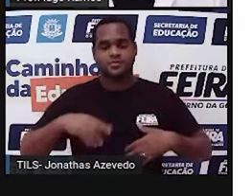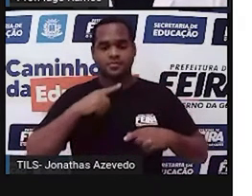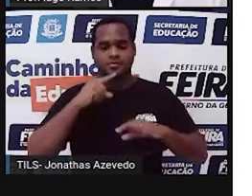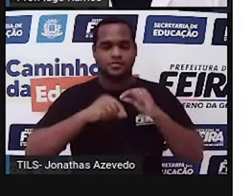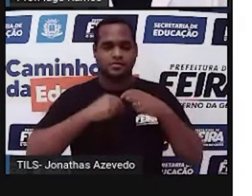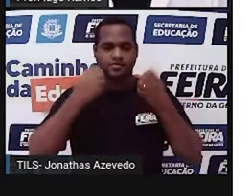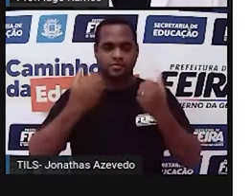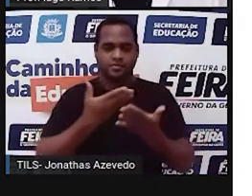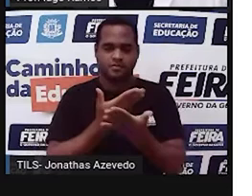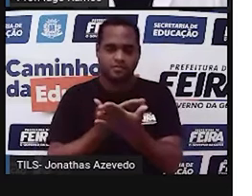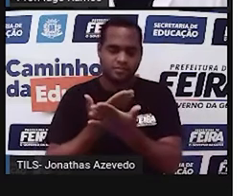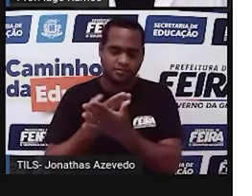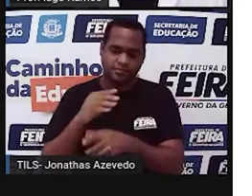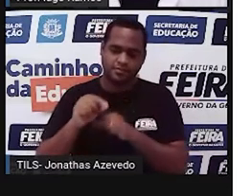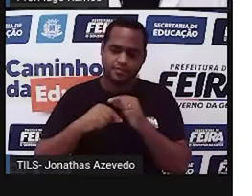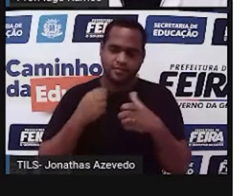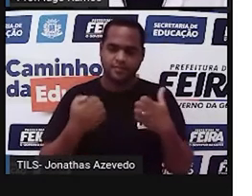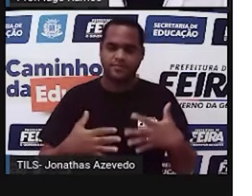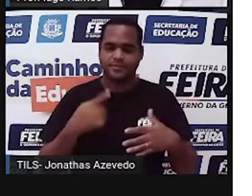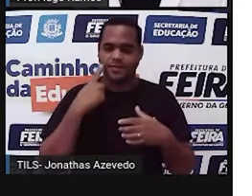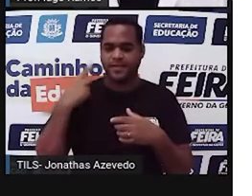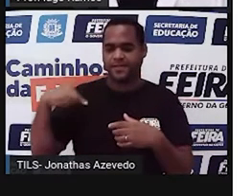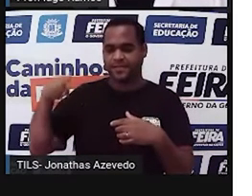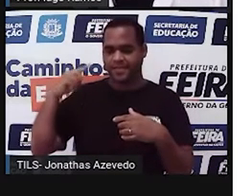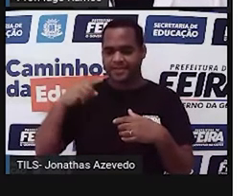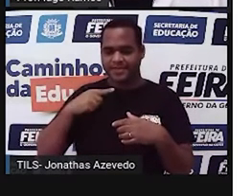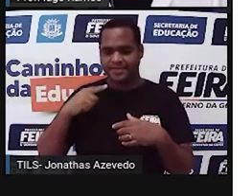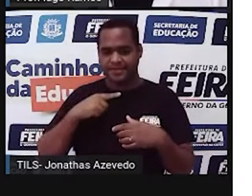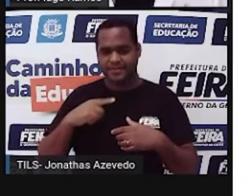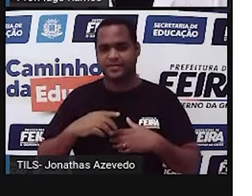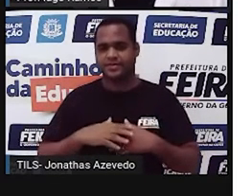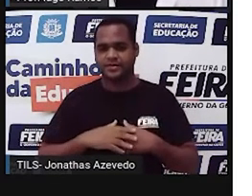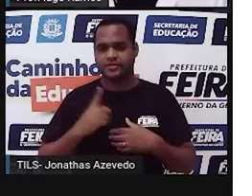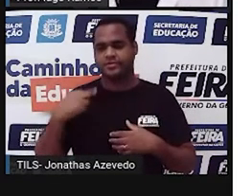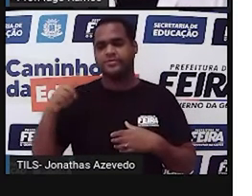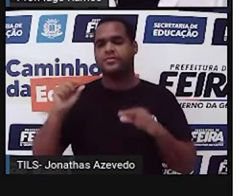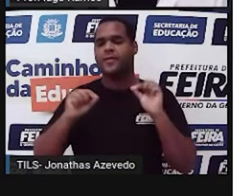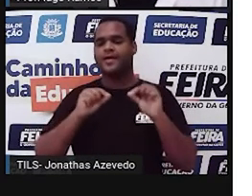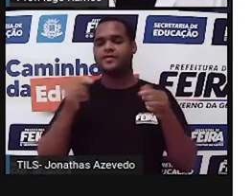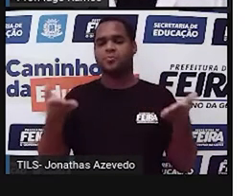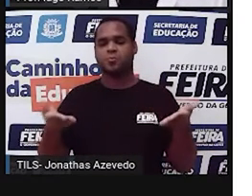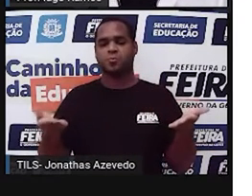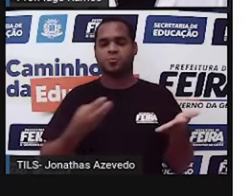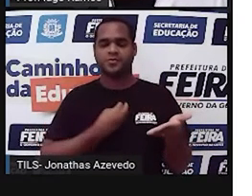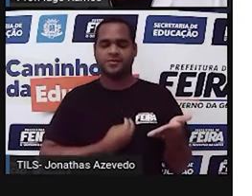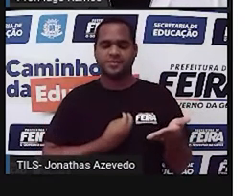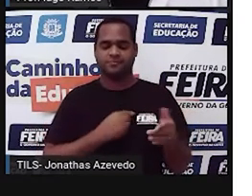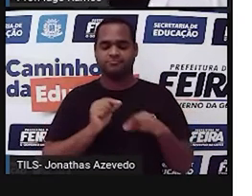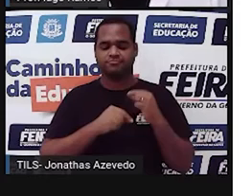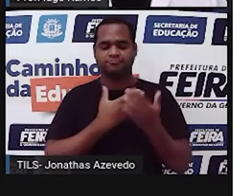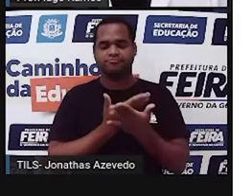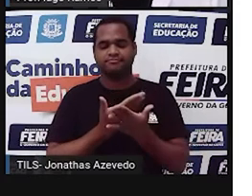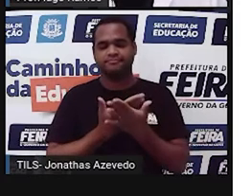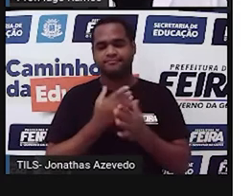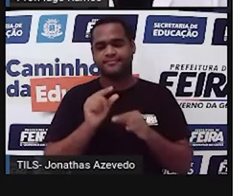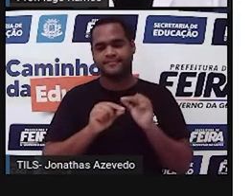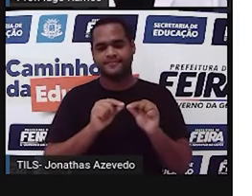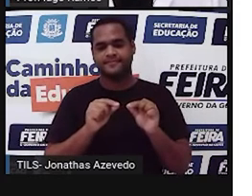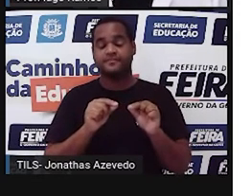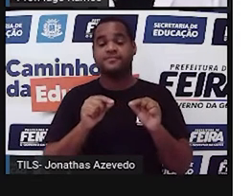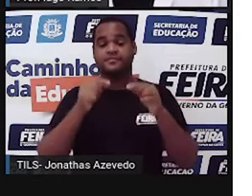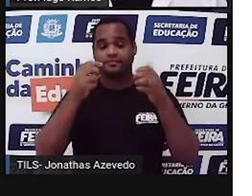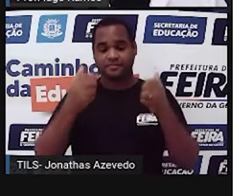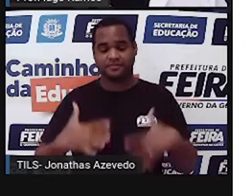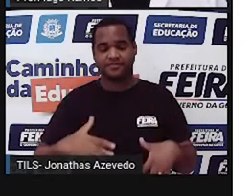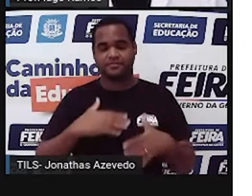estudando? Estou aqui falando da aula passada, estou falando dessa aula. E o que é que a gente vem estudando aí, tá? A gente vem